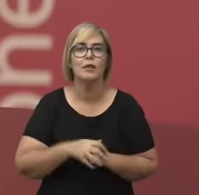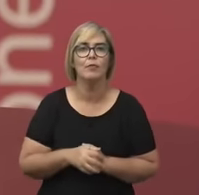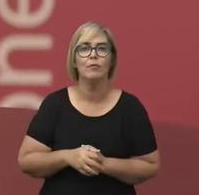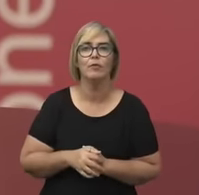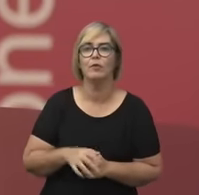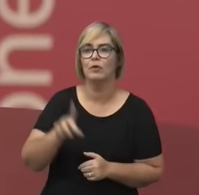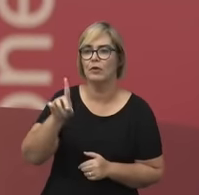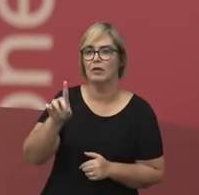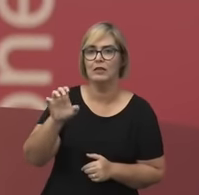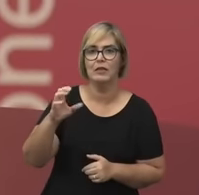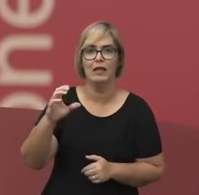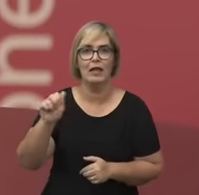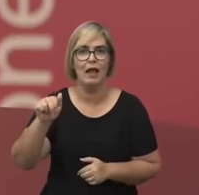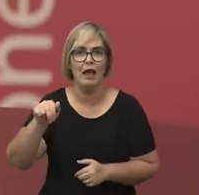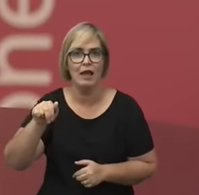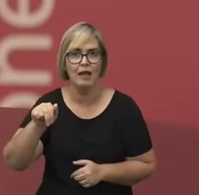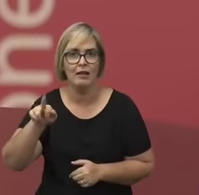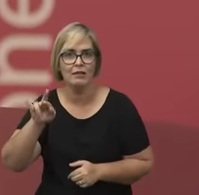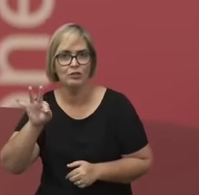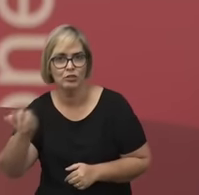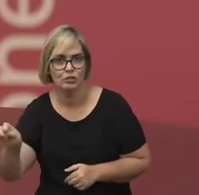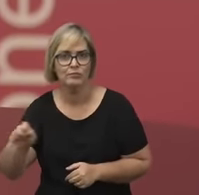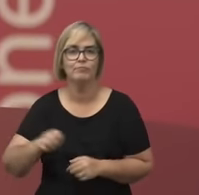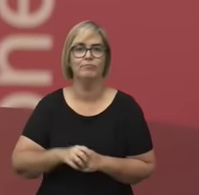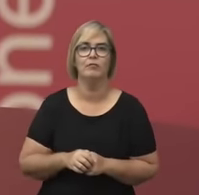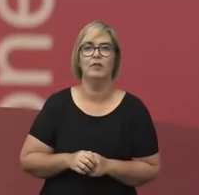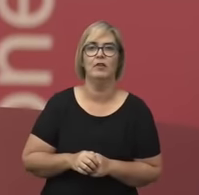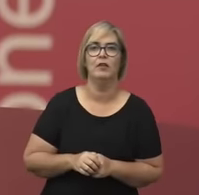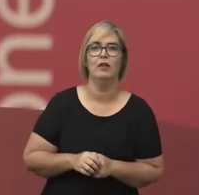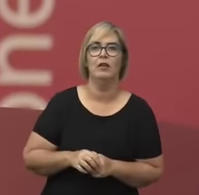Descartes, em Spinoza, em Kant,